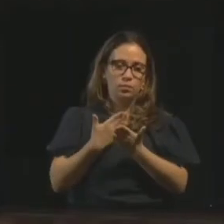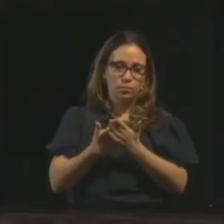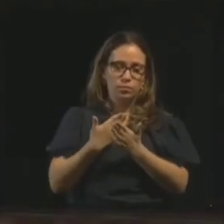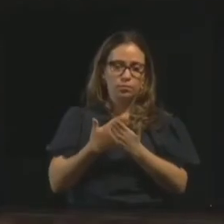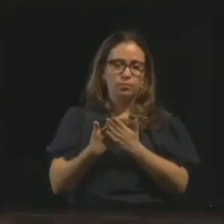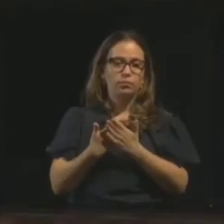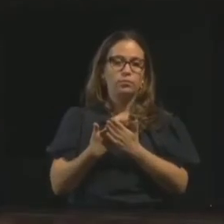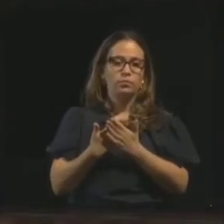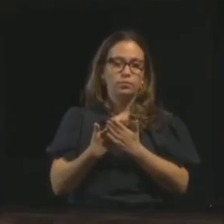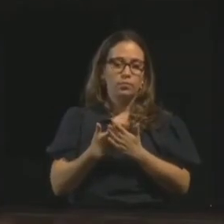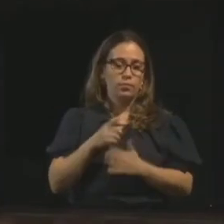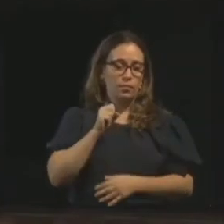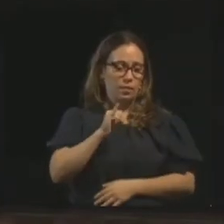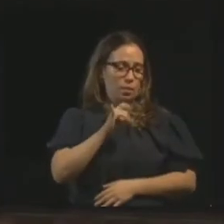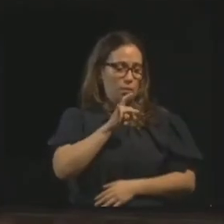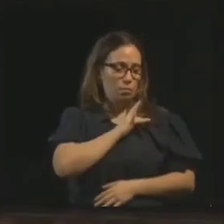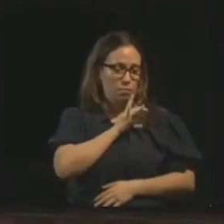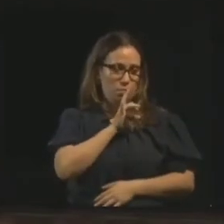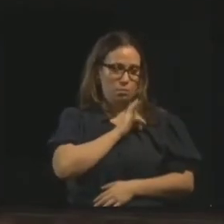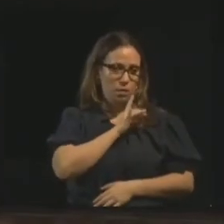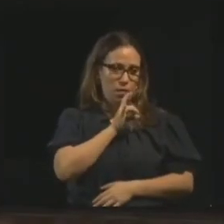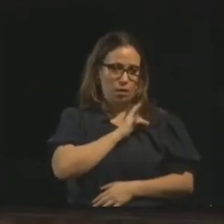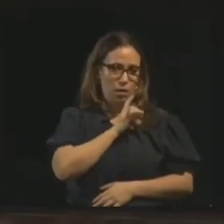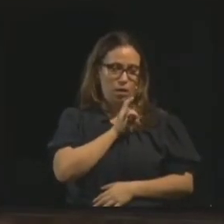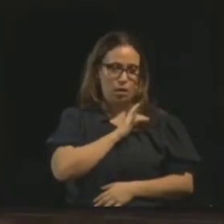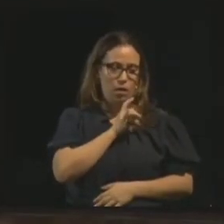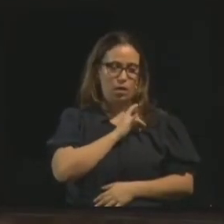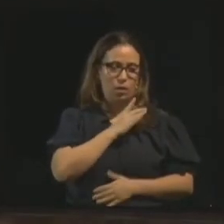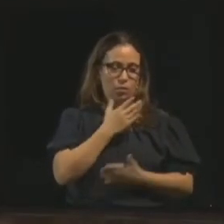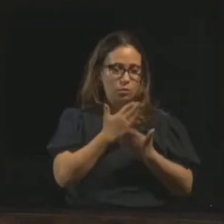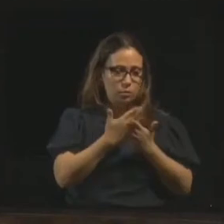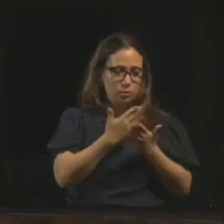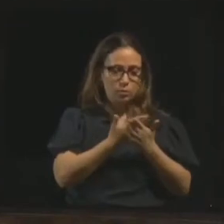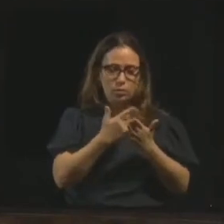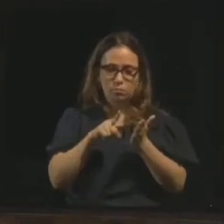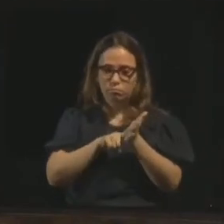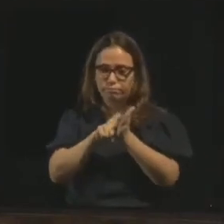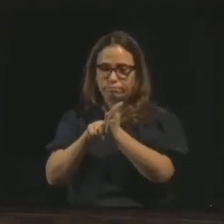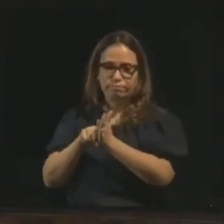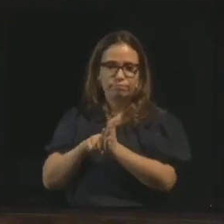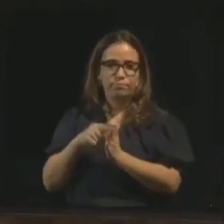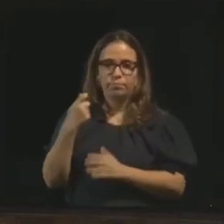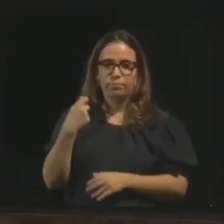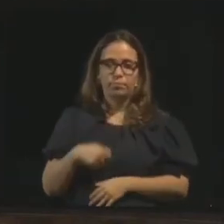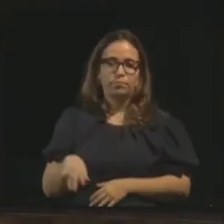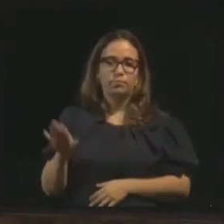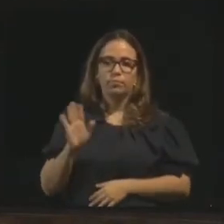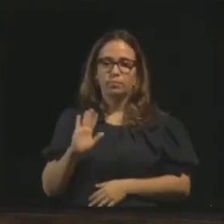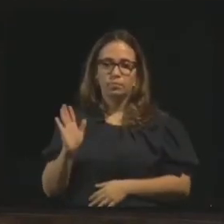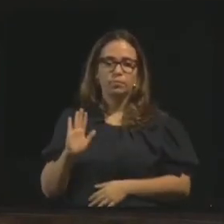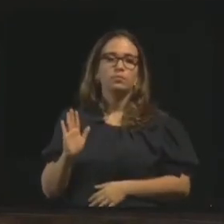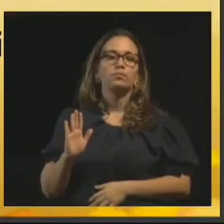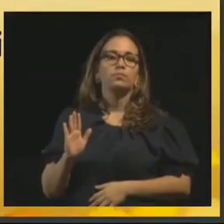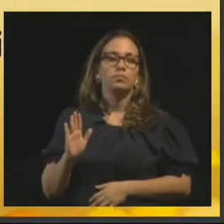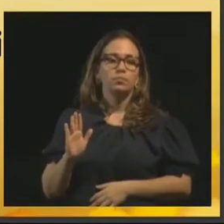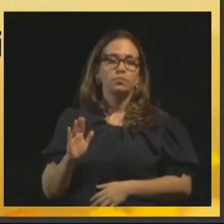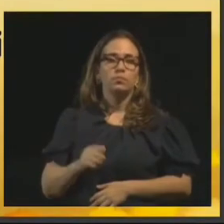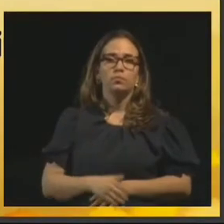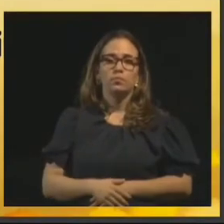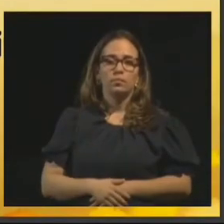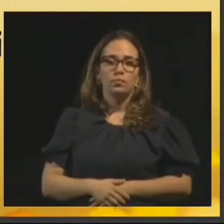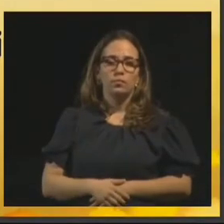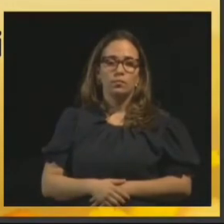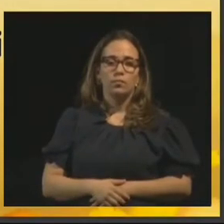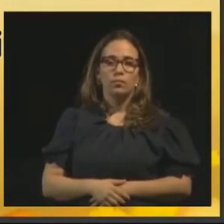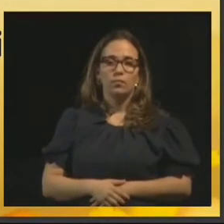sem ficar com tanto medo de ser conteúdos nossos próprios, como é a definição mais comum do animismo. A influência do